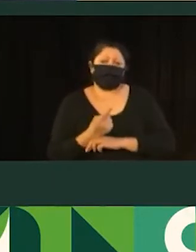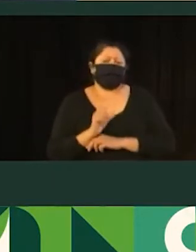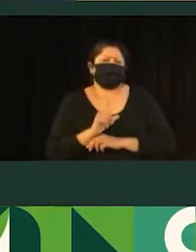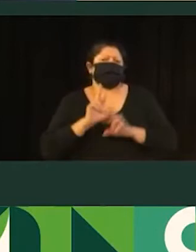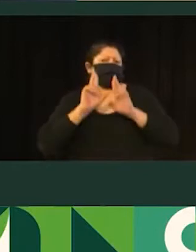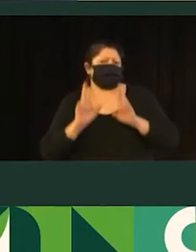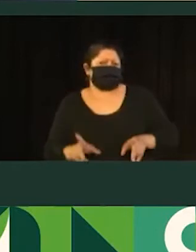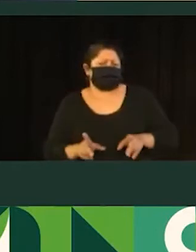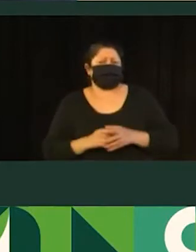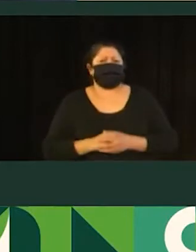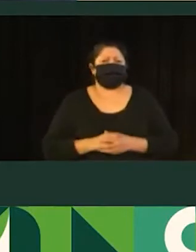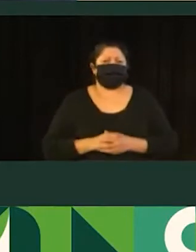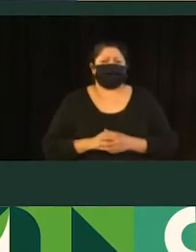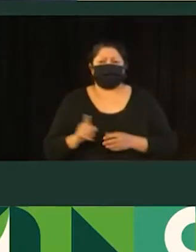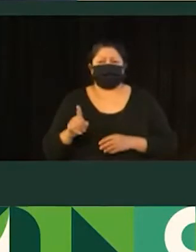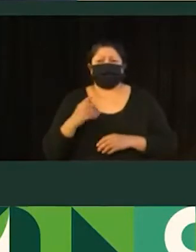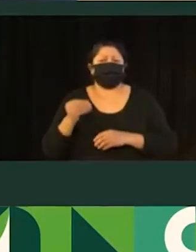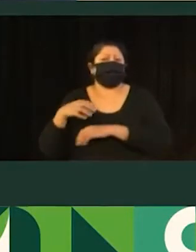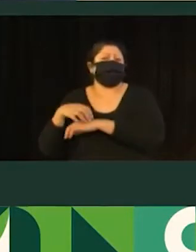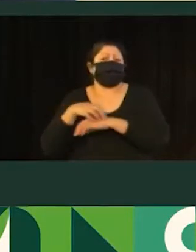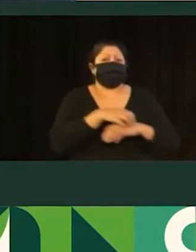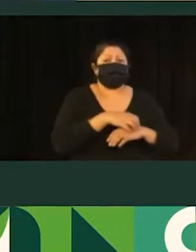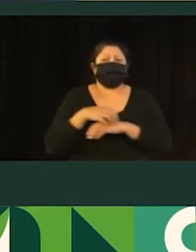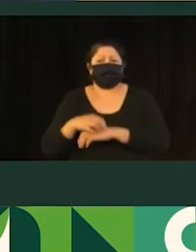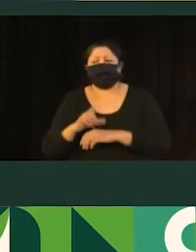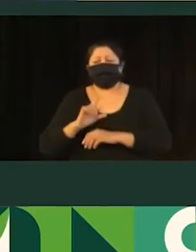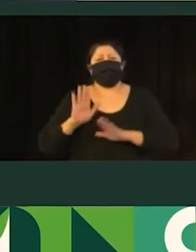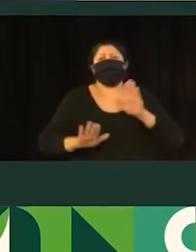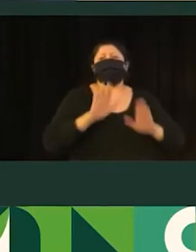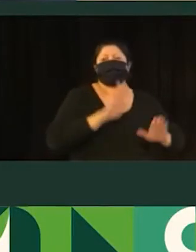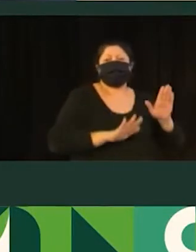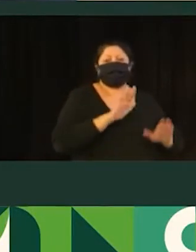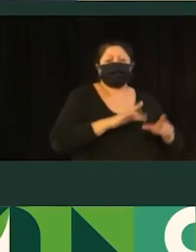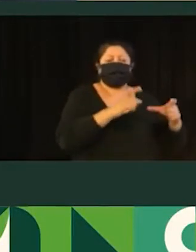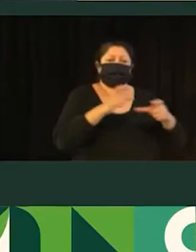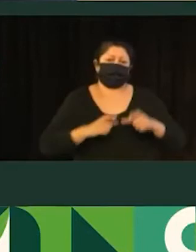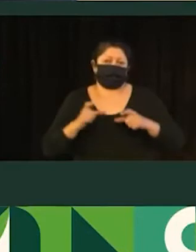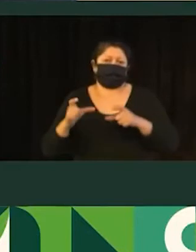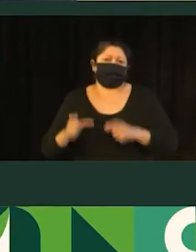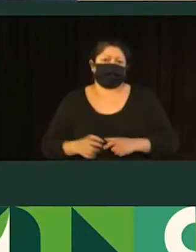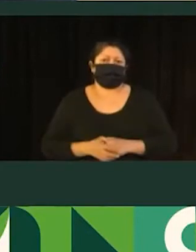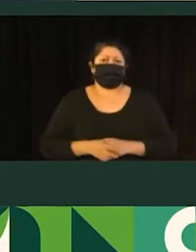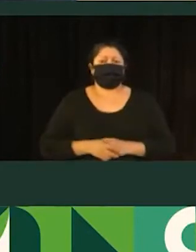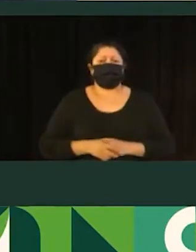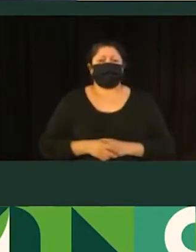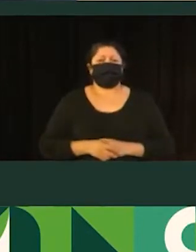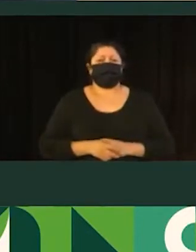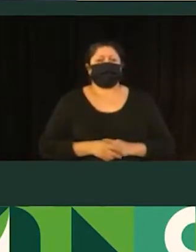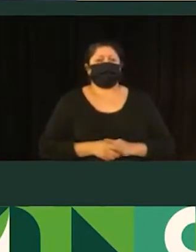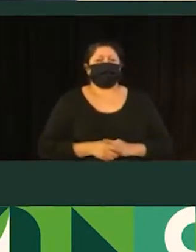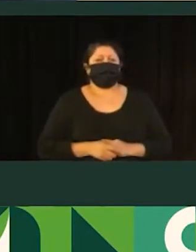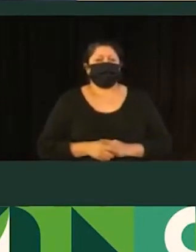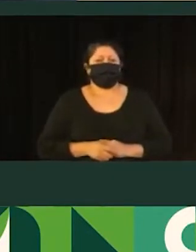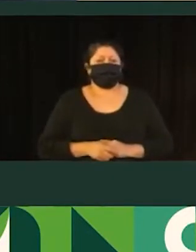ali, em relação ao transporte coletivo e variando ao longo das zonas. Então, em relação às matrizes a